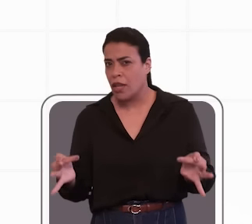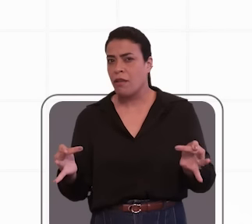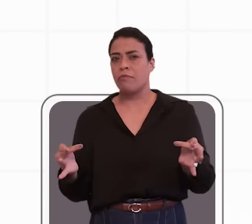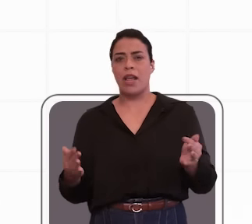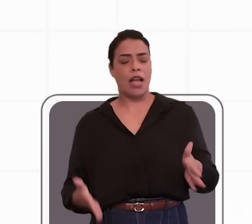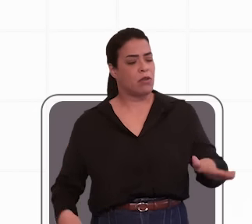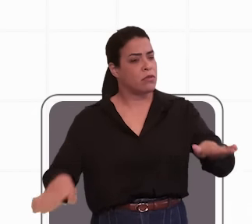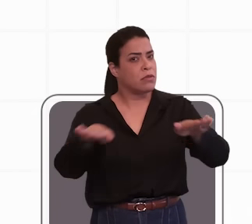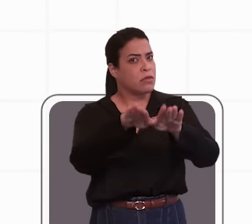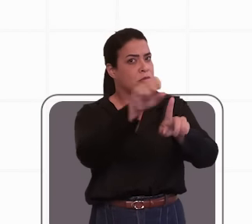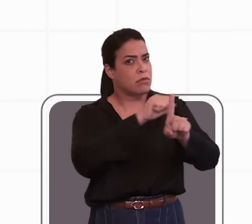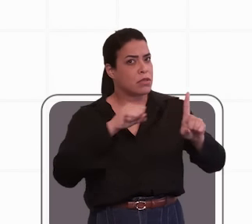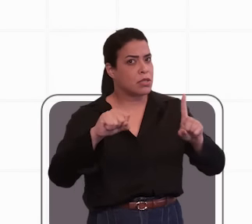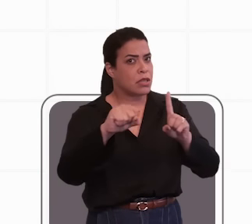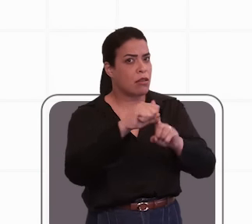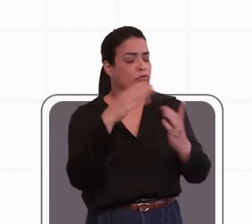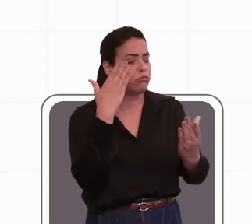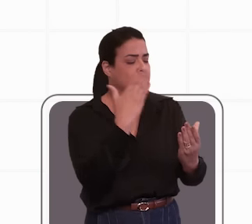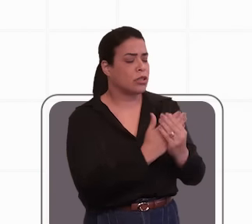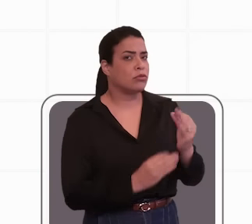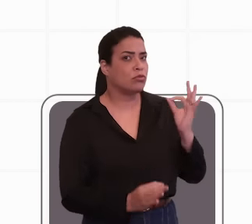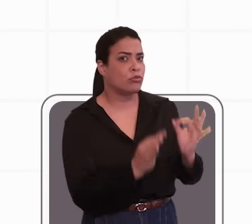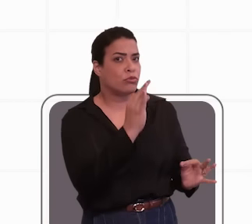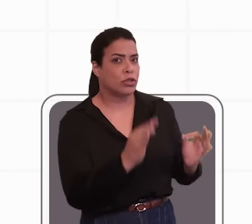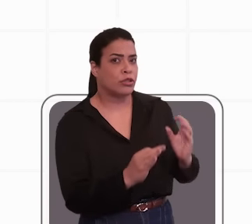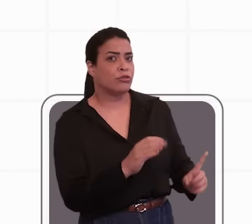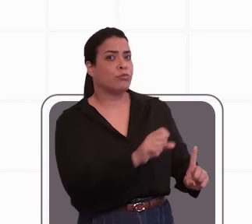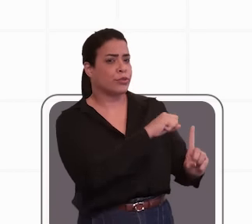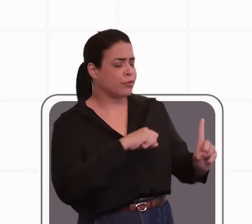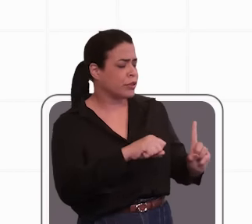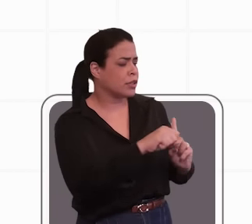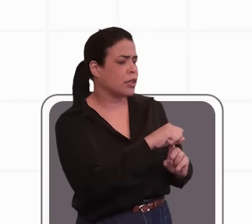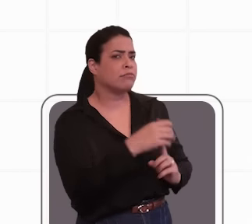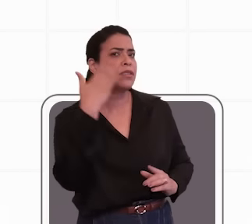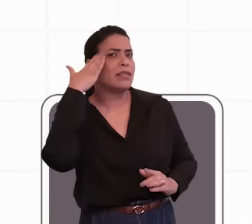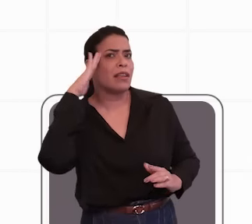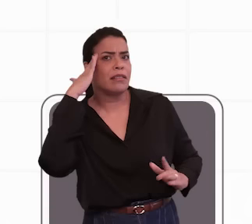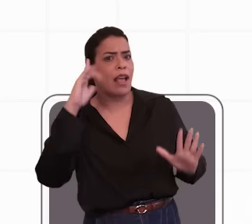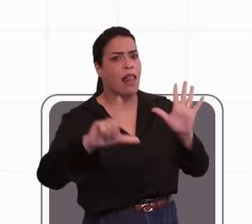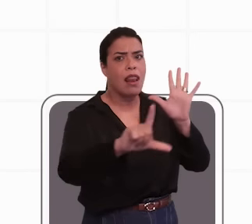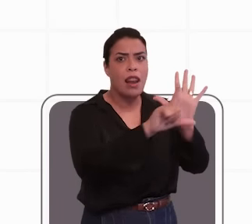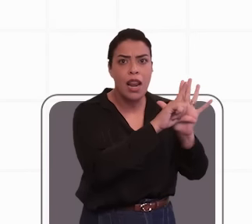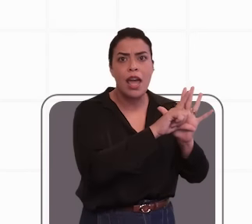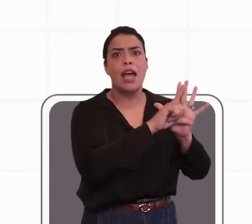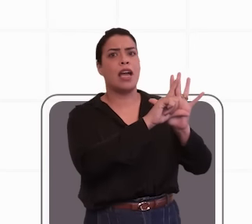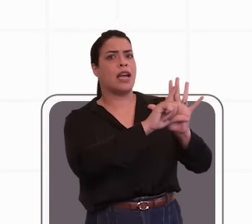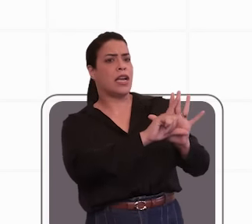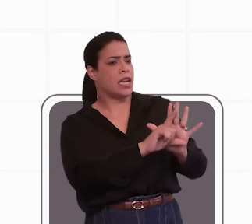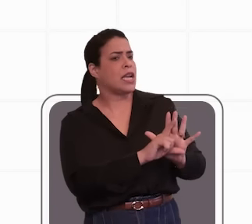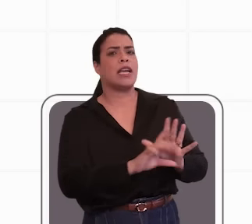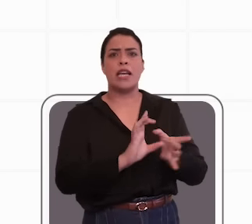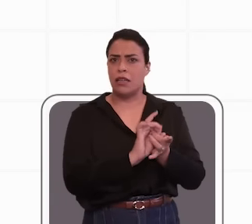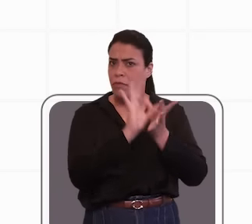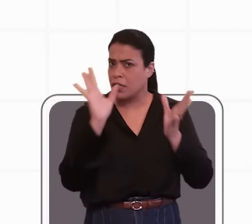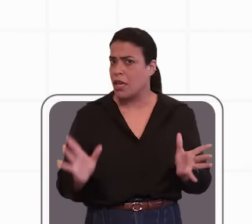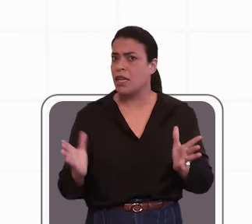social com informações e processos jurídicos mais acessíveis ao público, a compreensão e interpretação das leis e regulamentos, a autonomia para